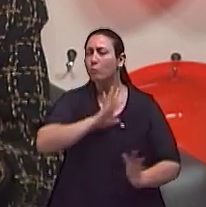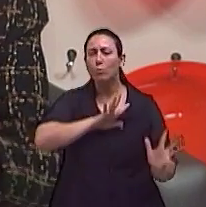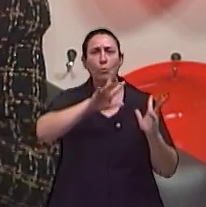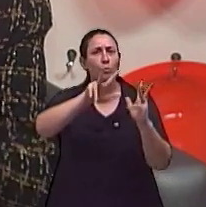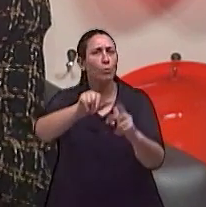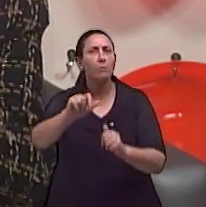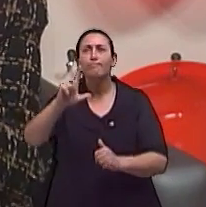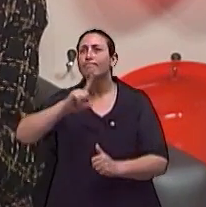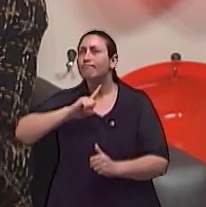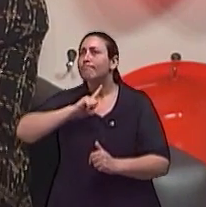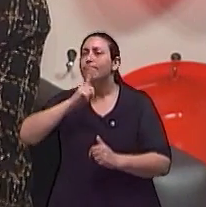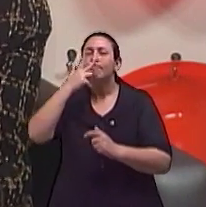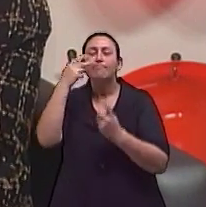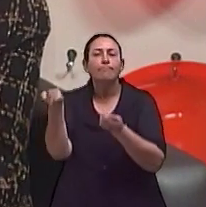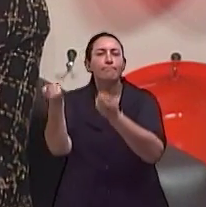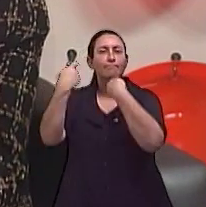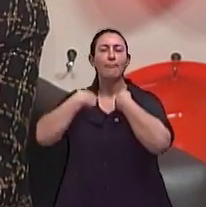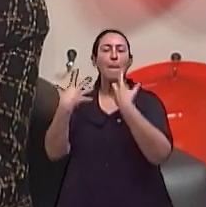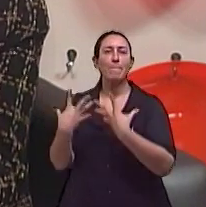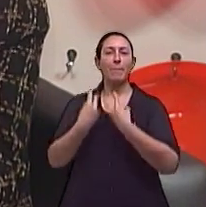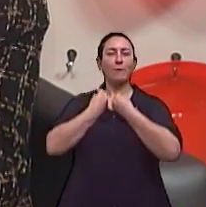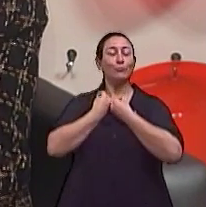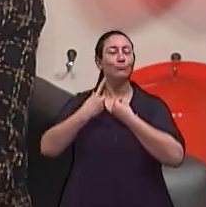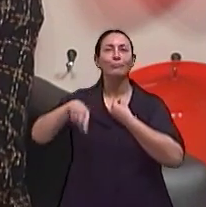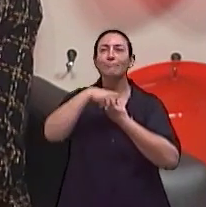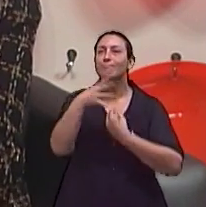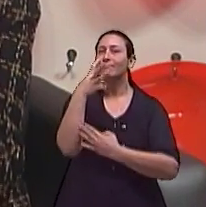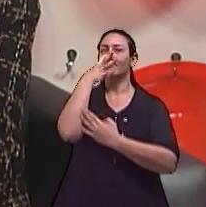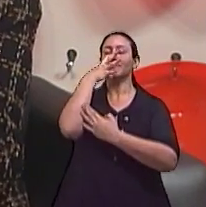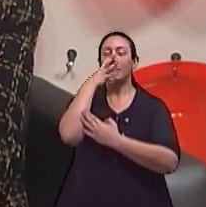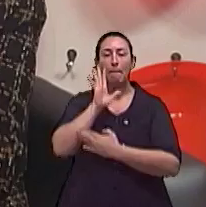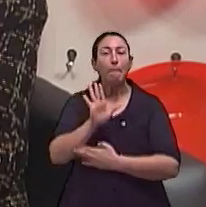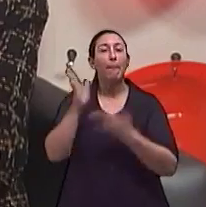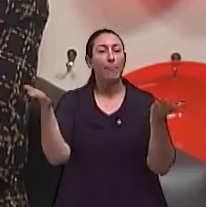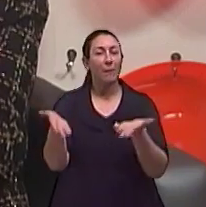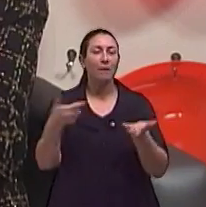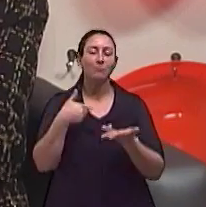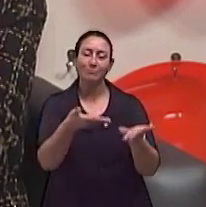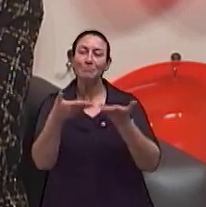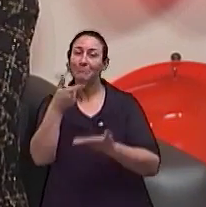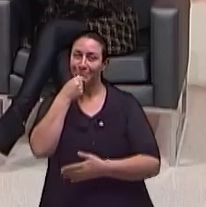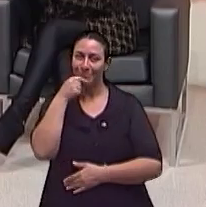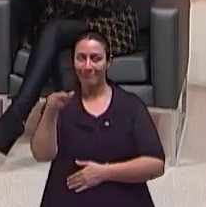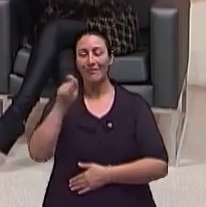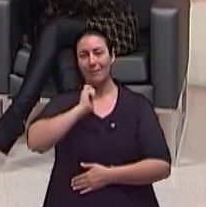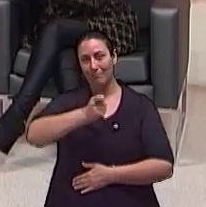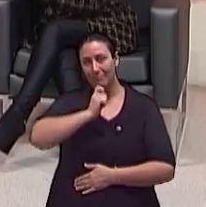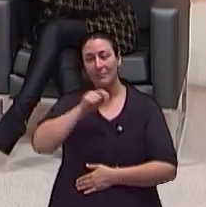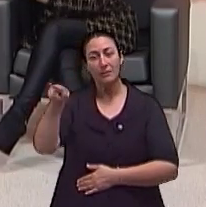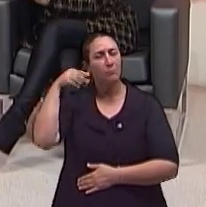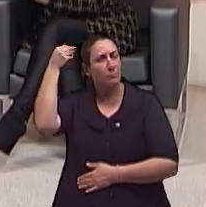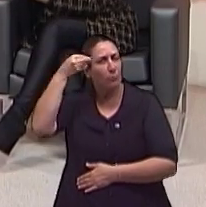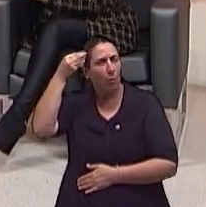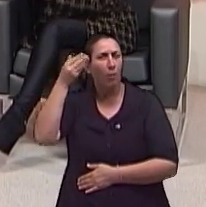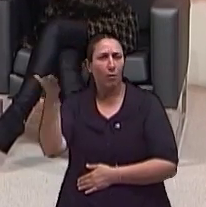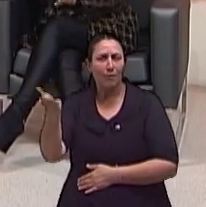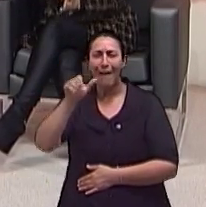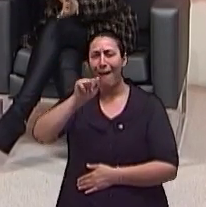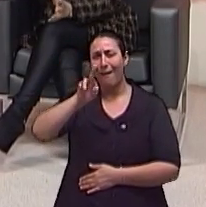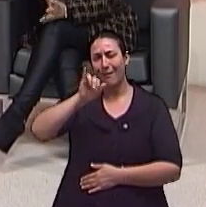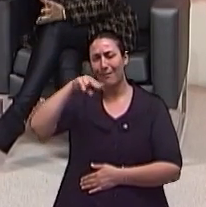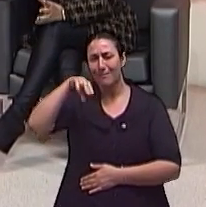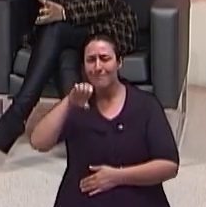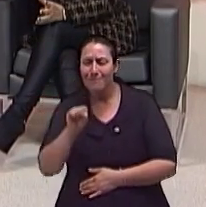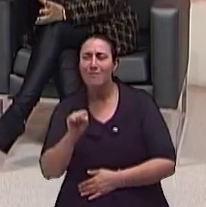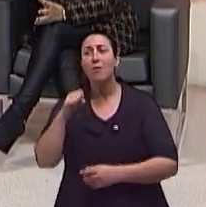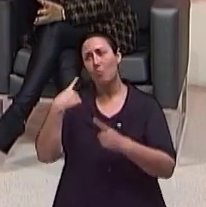trazia essas mulheres e a gente ficava fascinado. Doutora Aríndes, é um prazer lhe ter no programa hoje para a gente falar um pouquinho sobre elas, porque o